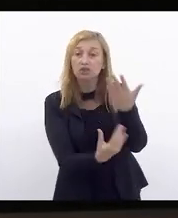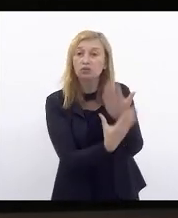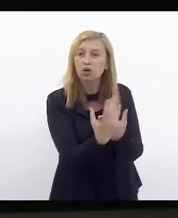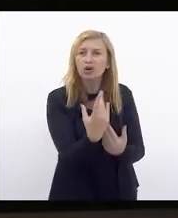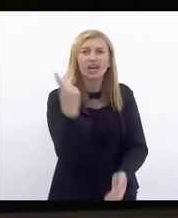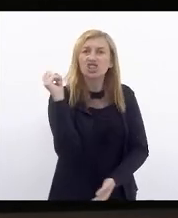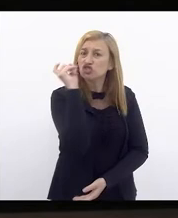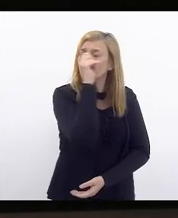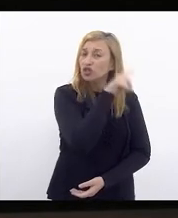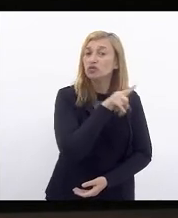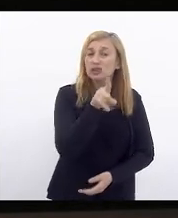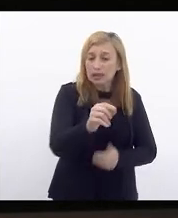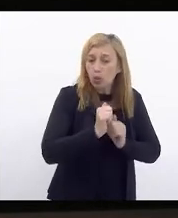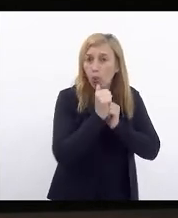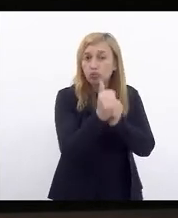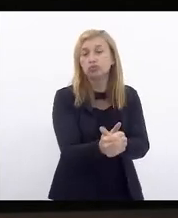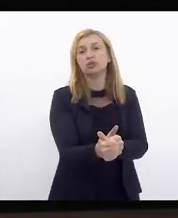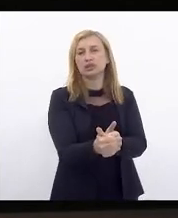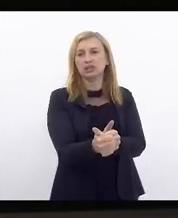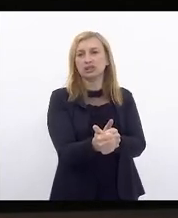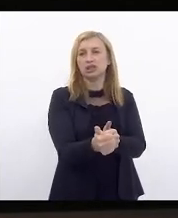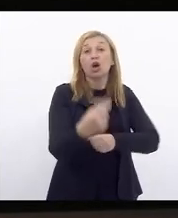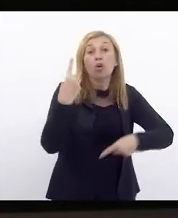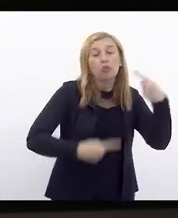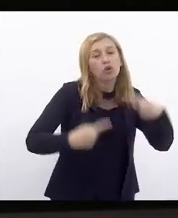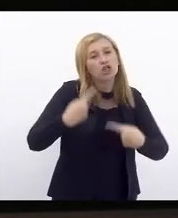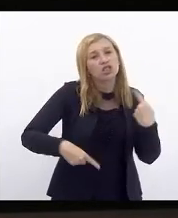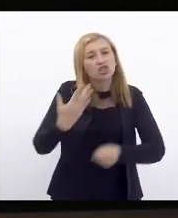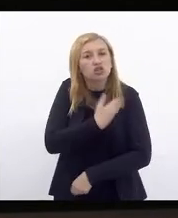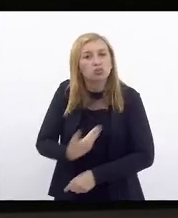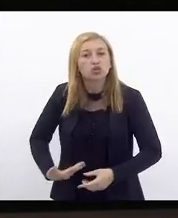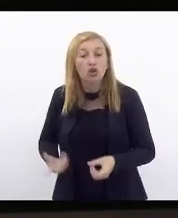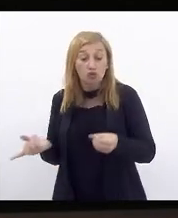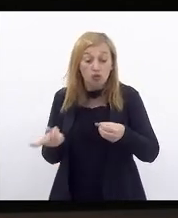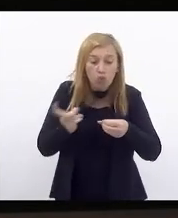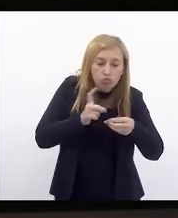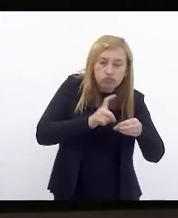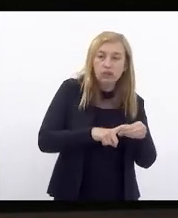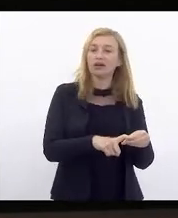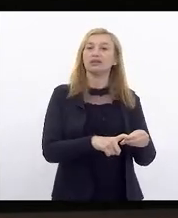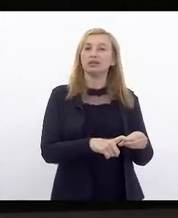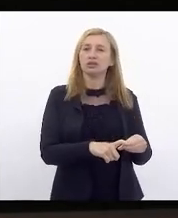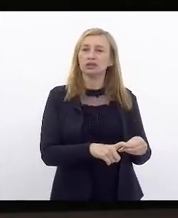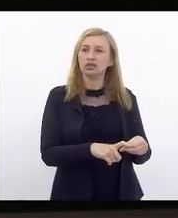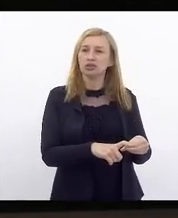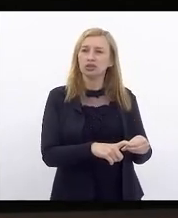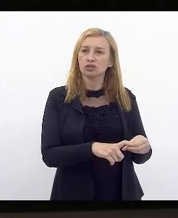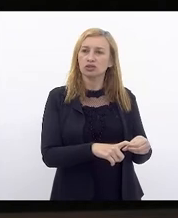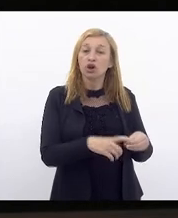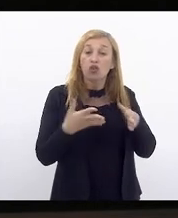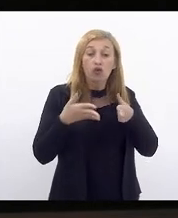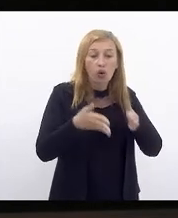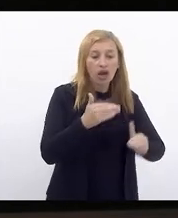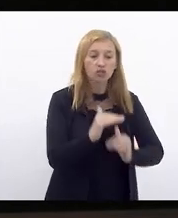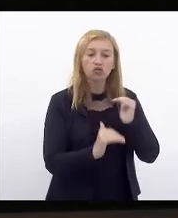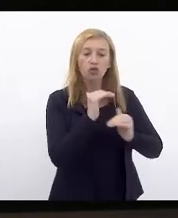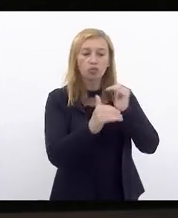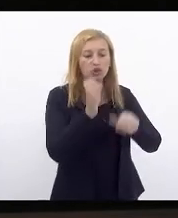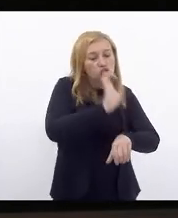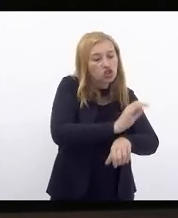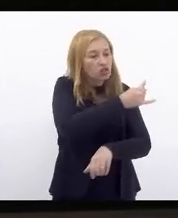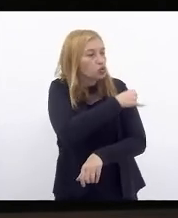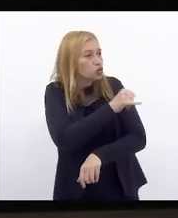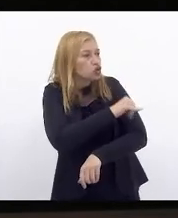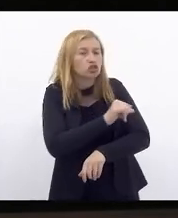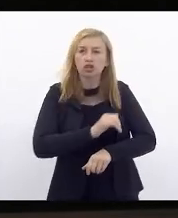é difícil você conduzir políticas públicas voltadas para o desenvolvimento do Estado do